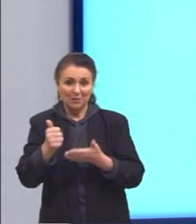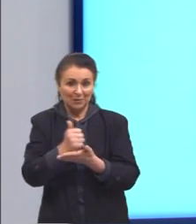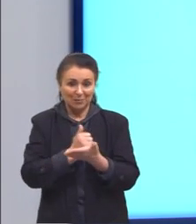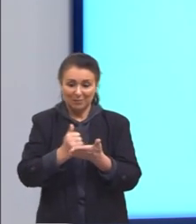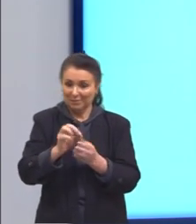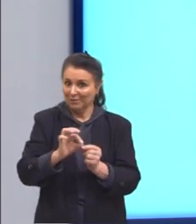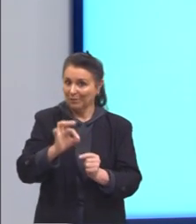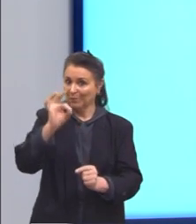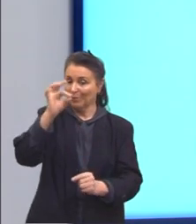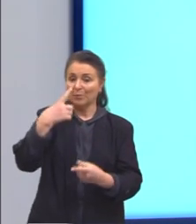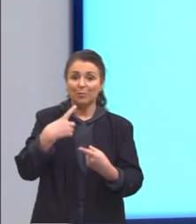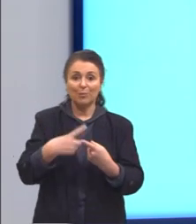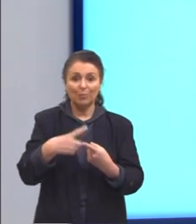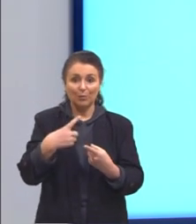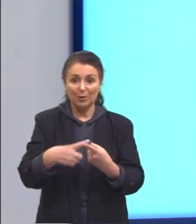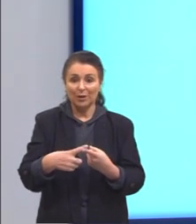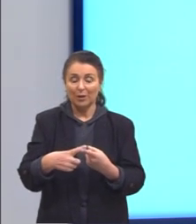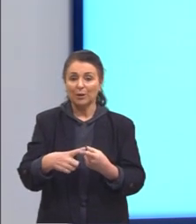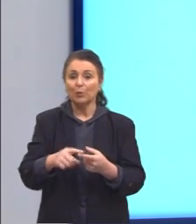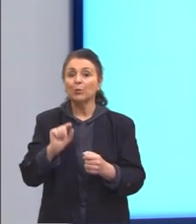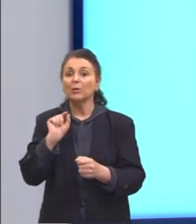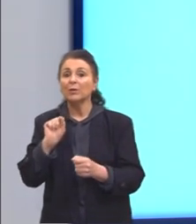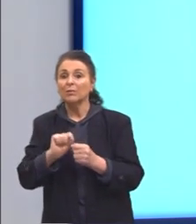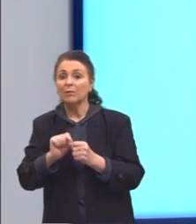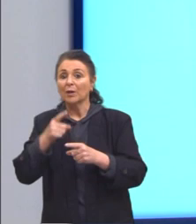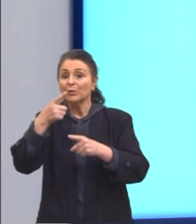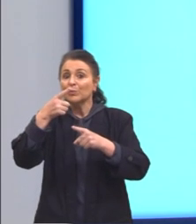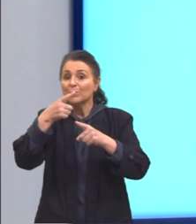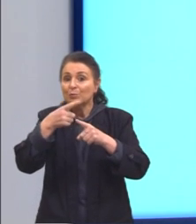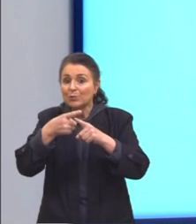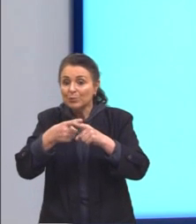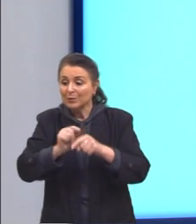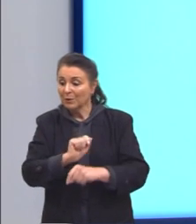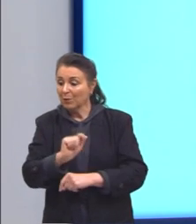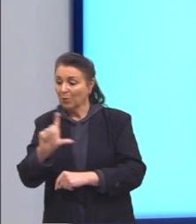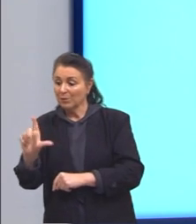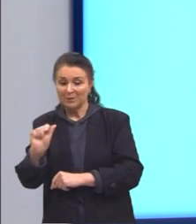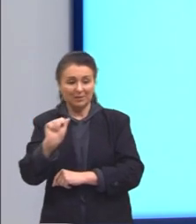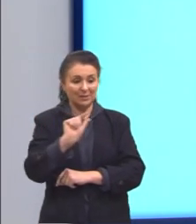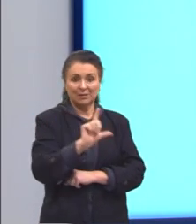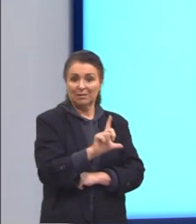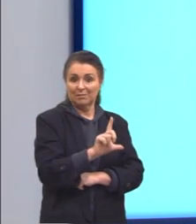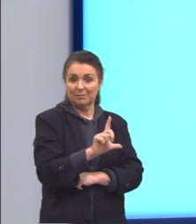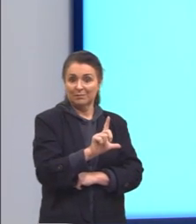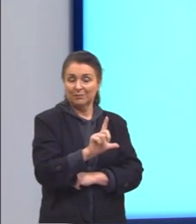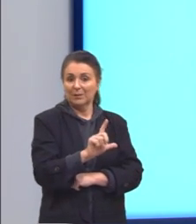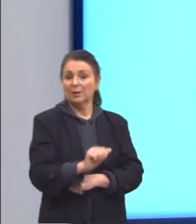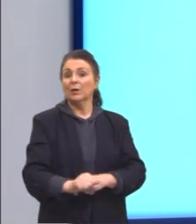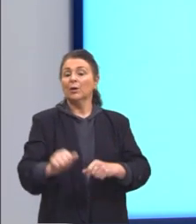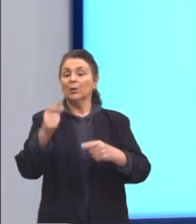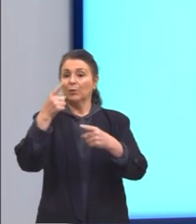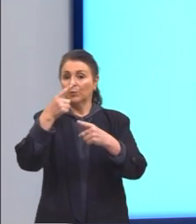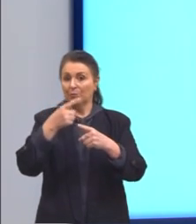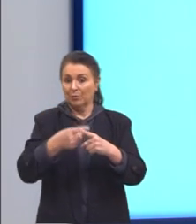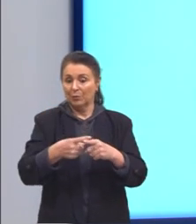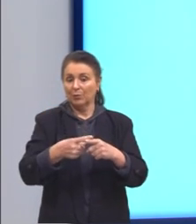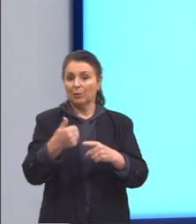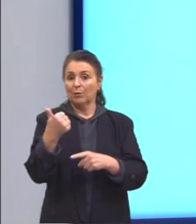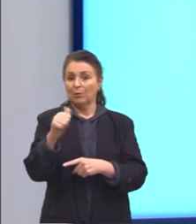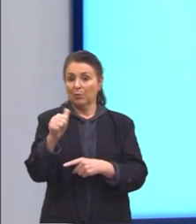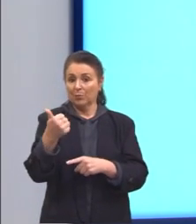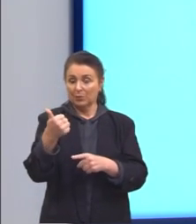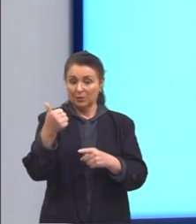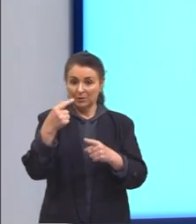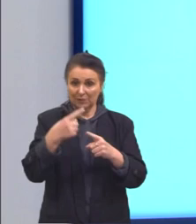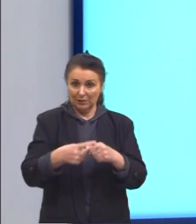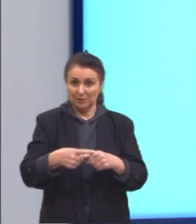a altura, porque nós vamos multiplicar os valores ali dos lados. Então, aqui, multiplicando 11 vezes